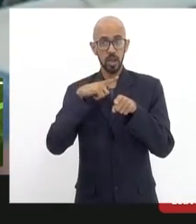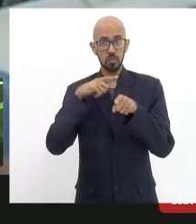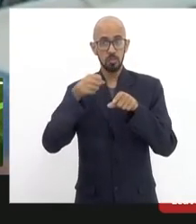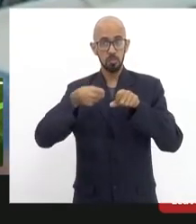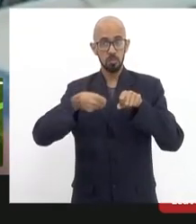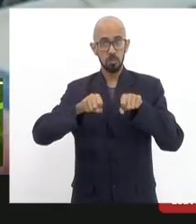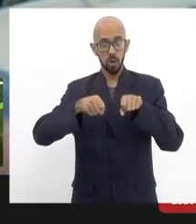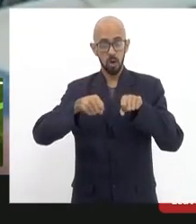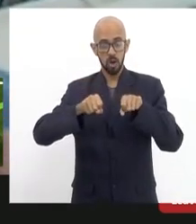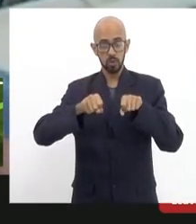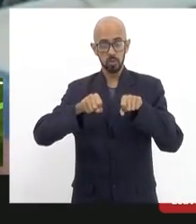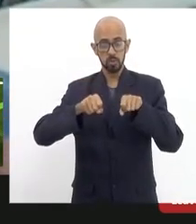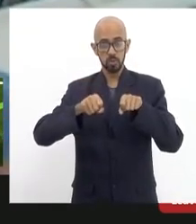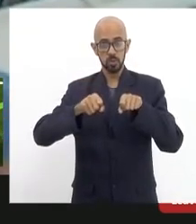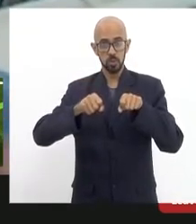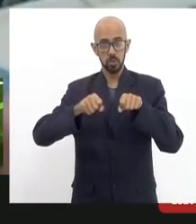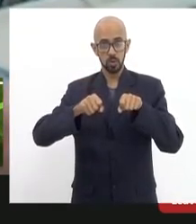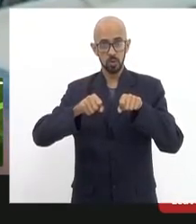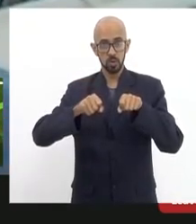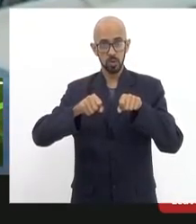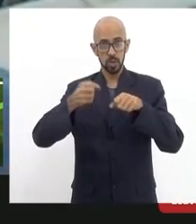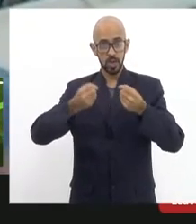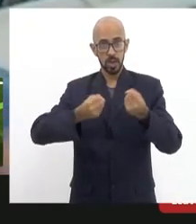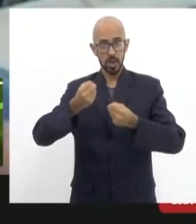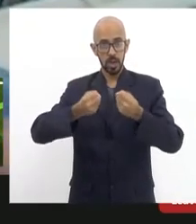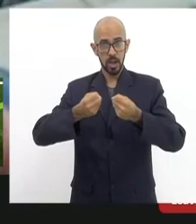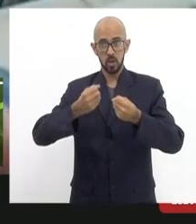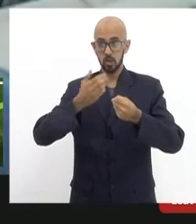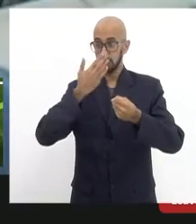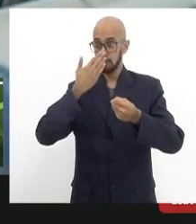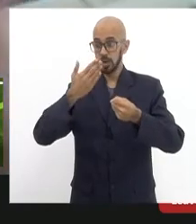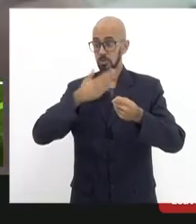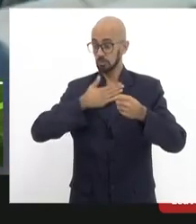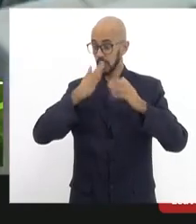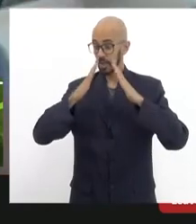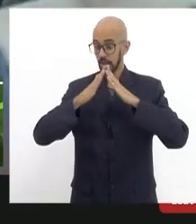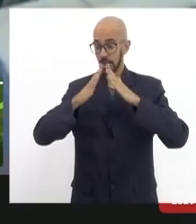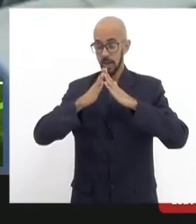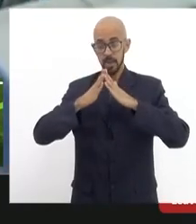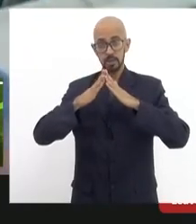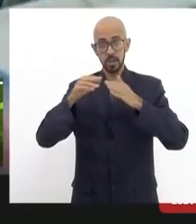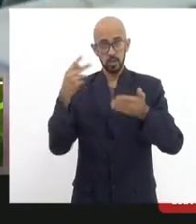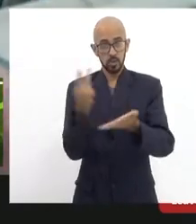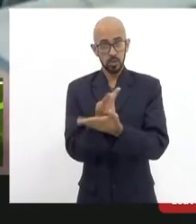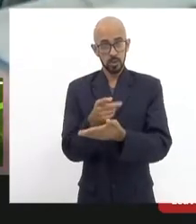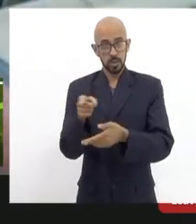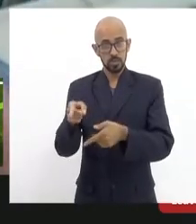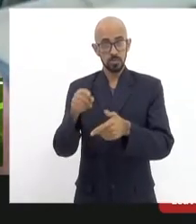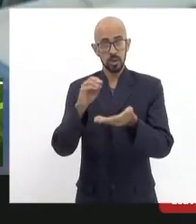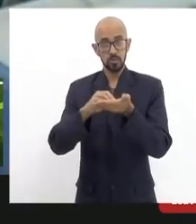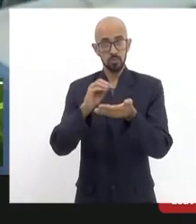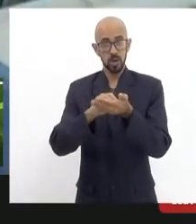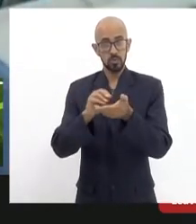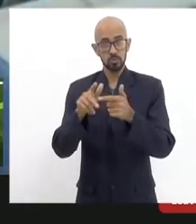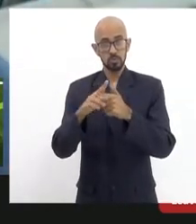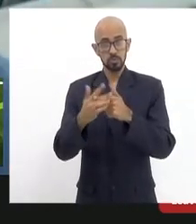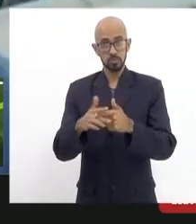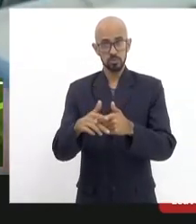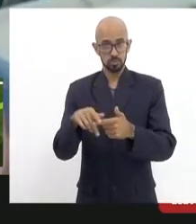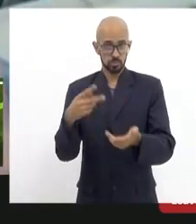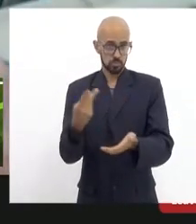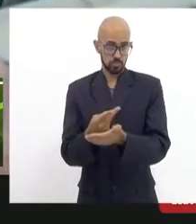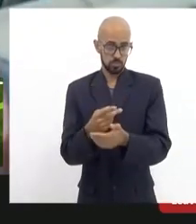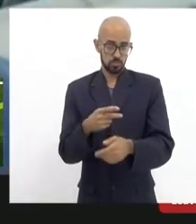porta da minha casa eu moro na rua Progresso na porta da minha casa as motos berrapam por essa falta de manutenção que está havendo nos trilhos